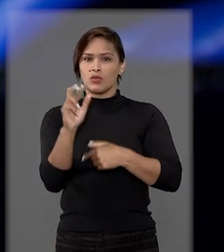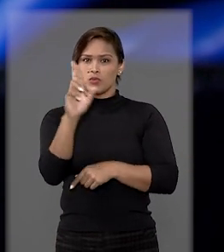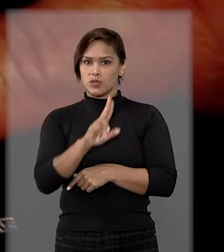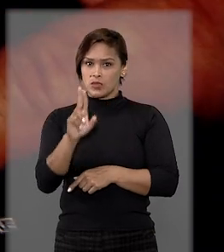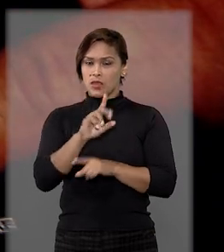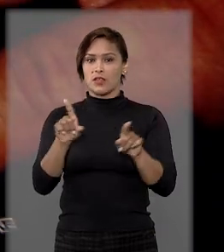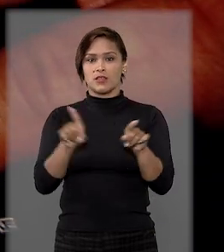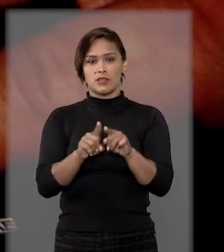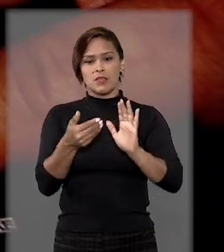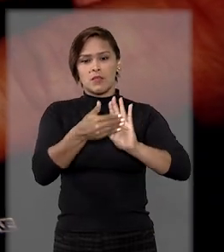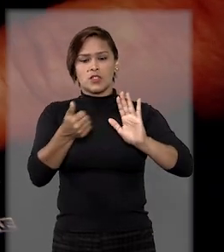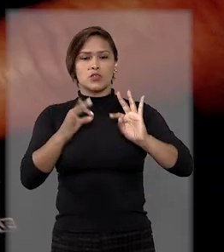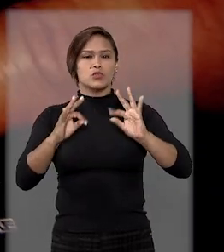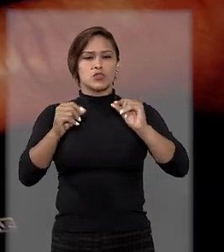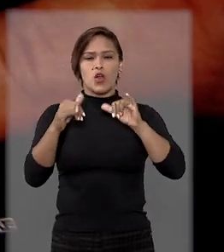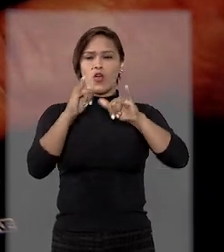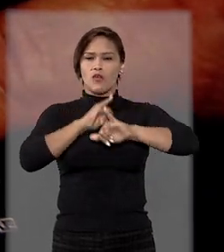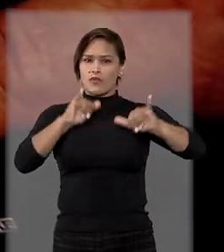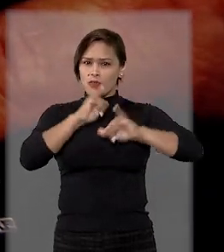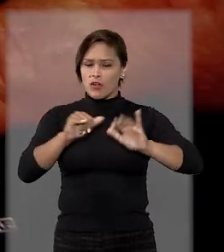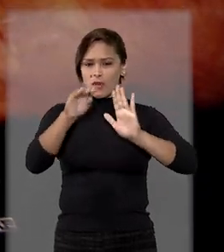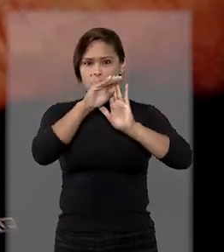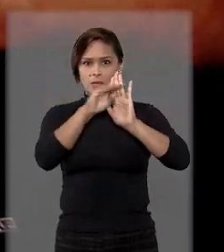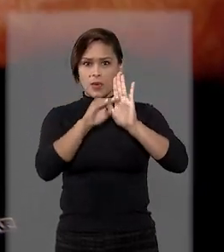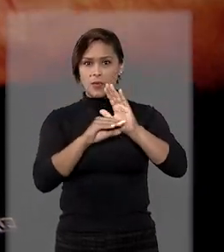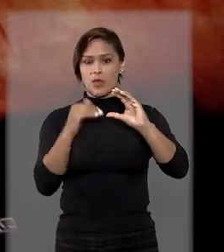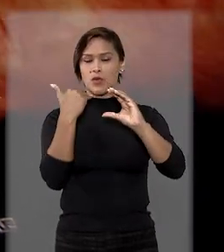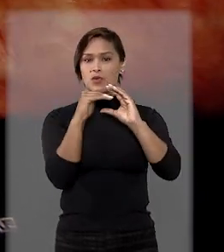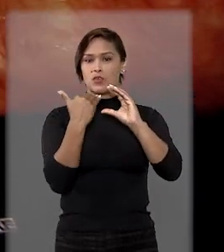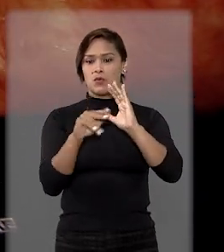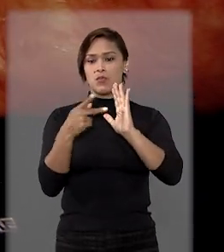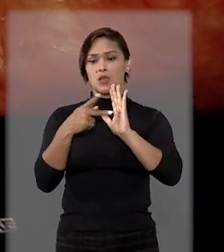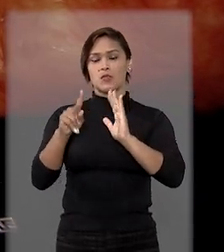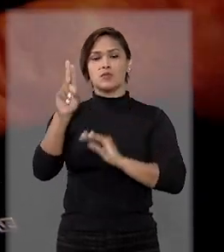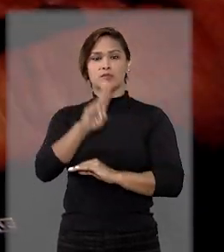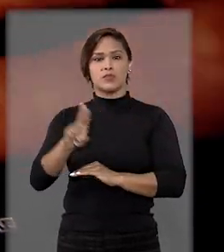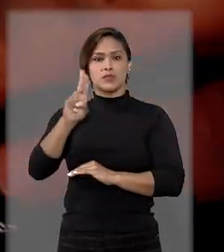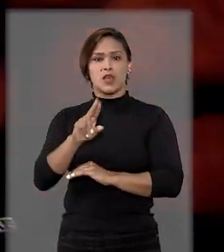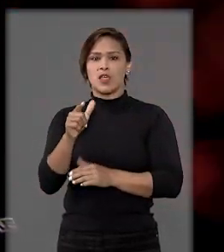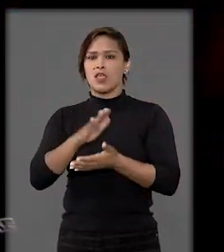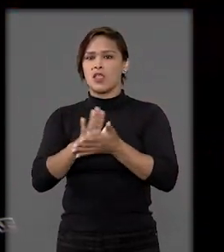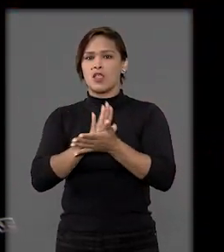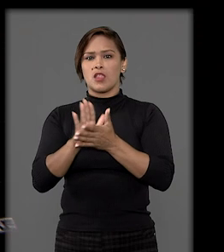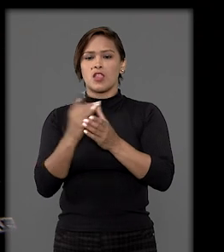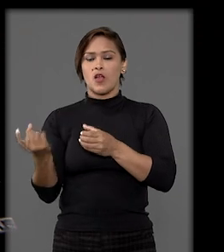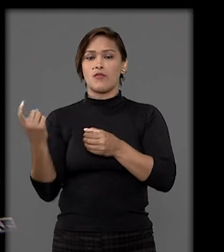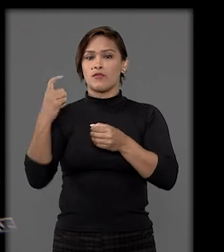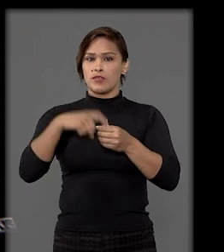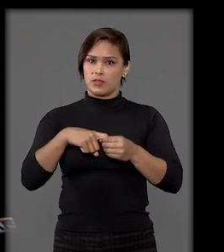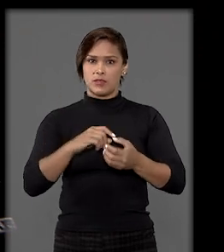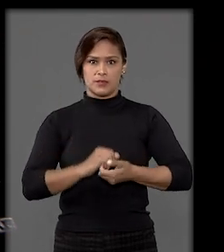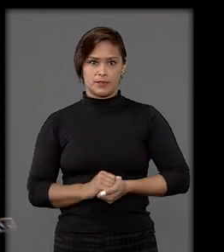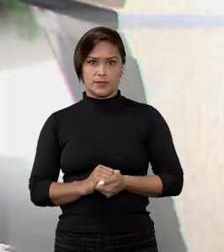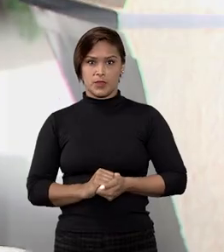usuário. E também excluiu todas as mensagens eletrônicas do e-mail, as quais não foram recuperadas. O